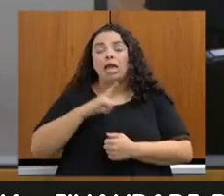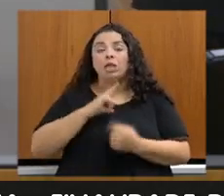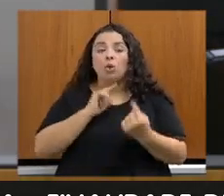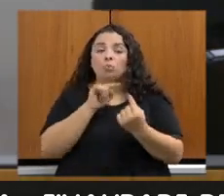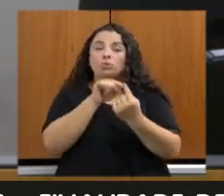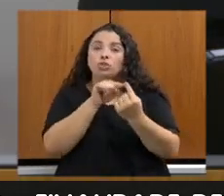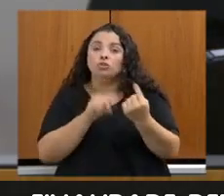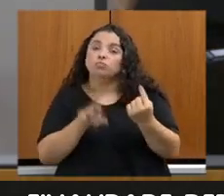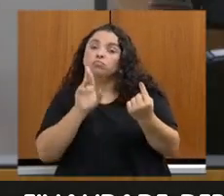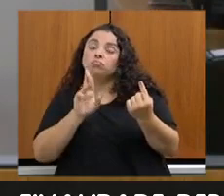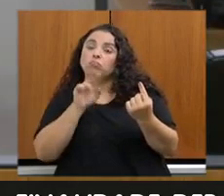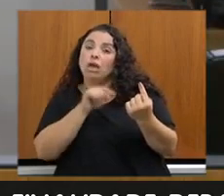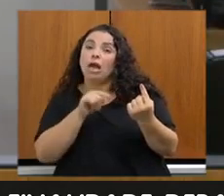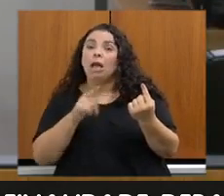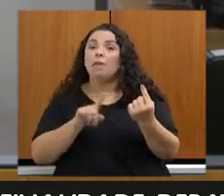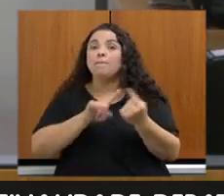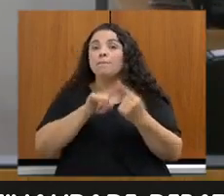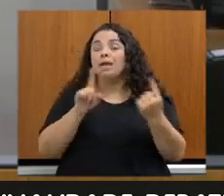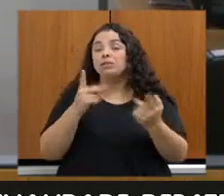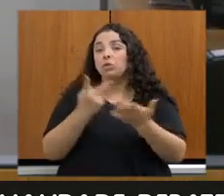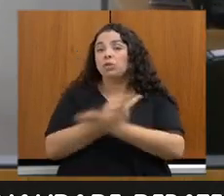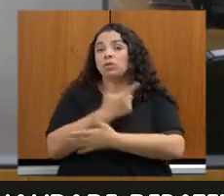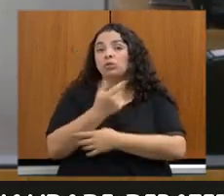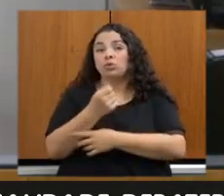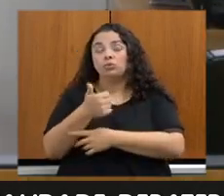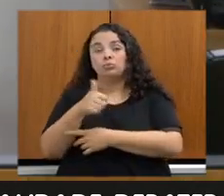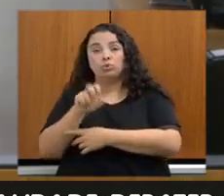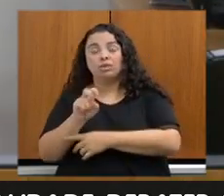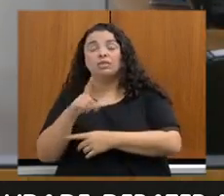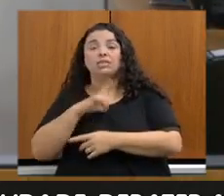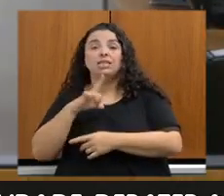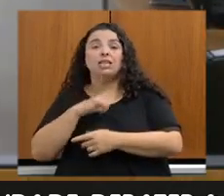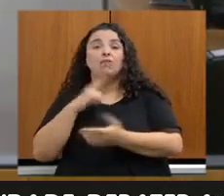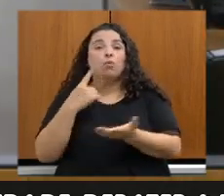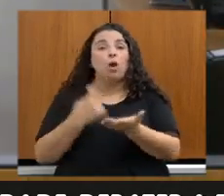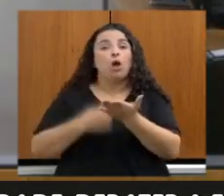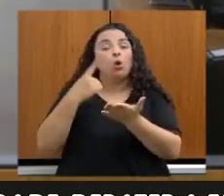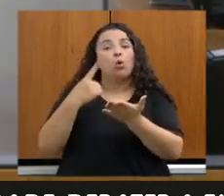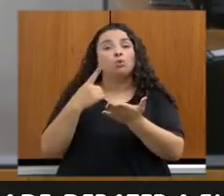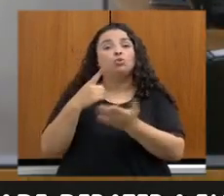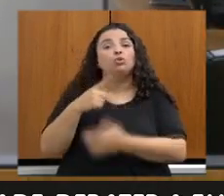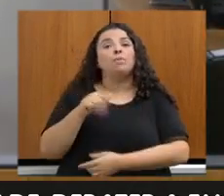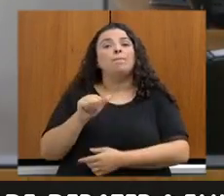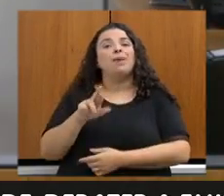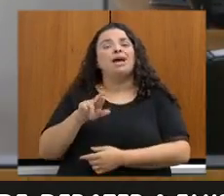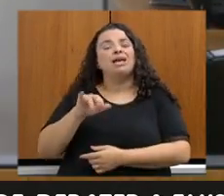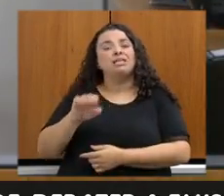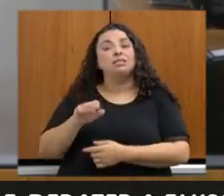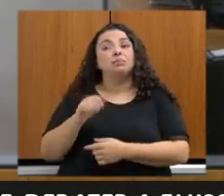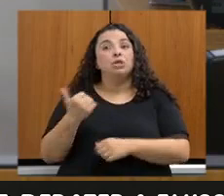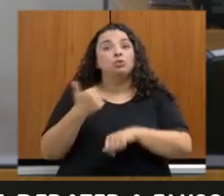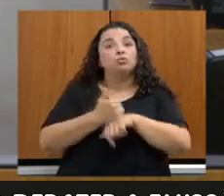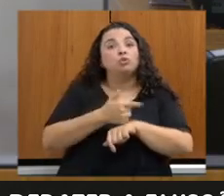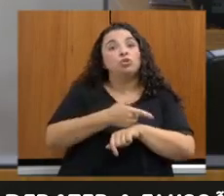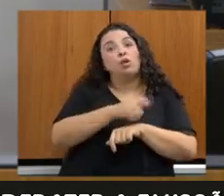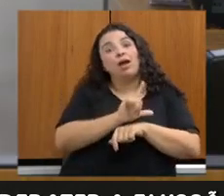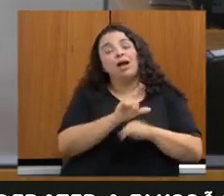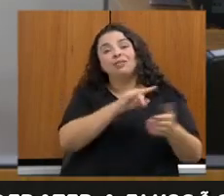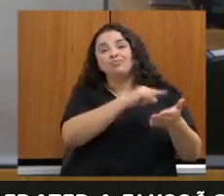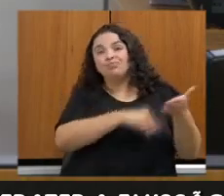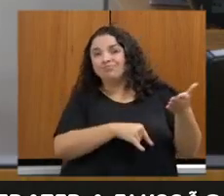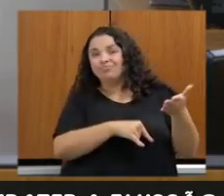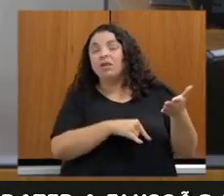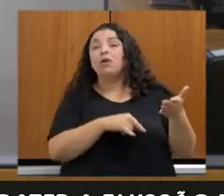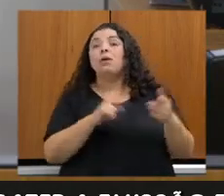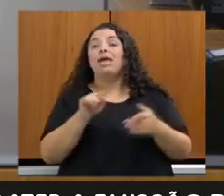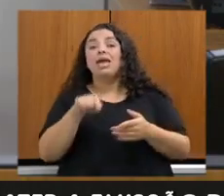para o cumprimento das metas, em 2015 foi aprovado o Acordo de Paris para substituir o anterior, visando fortalecer a resposta